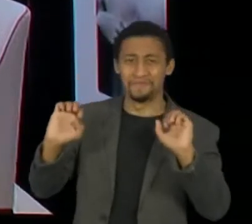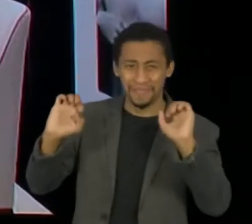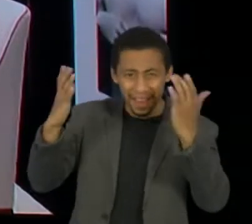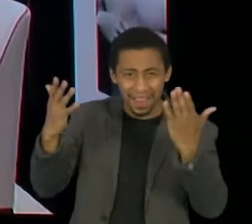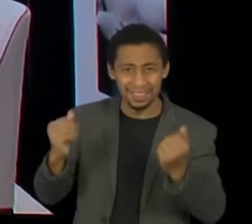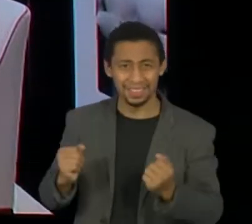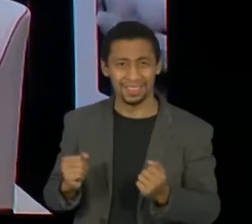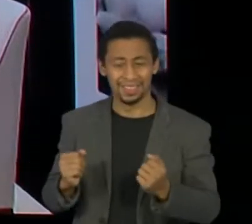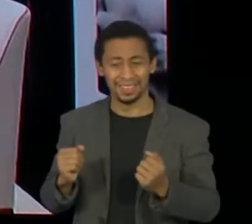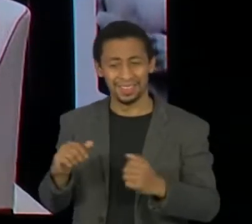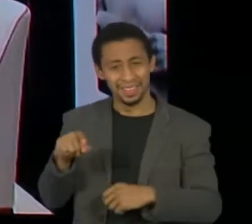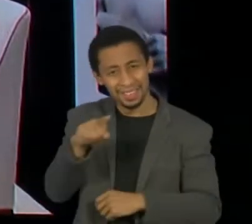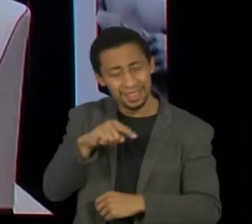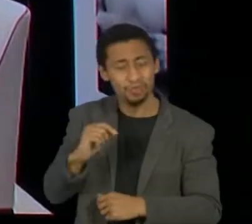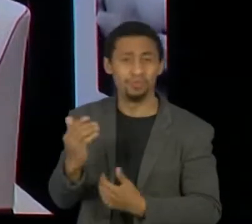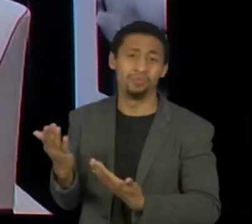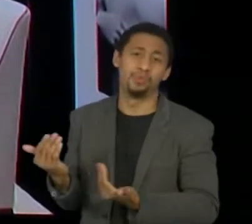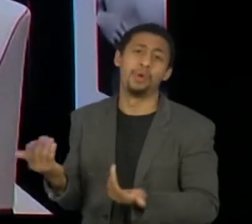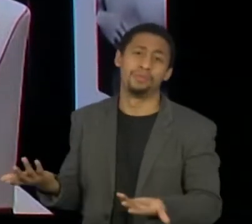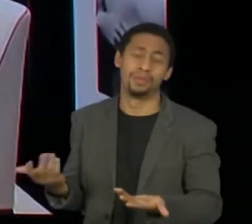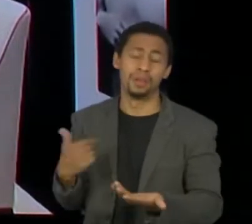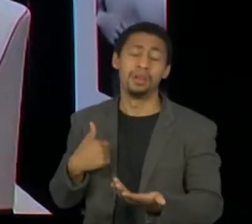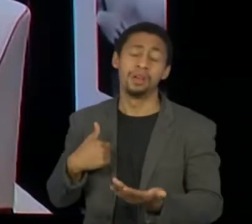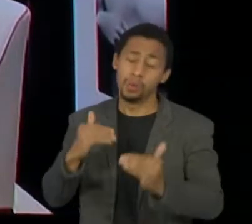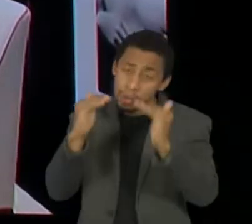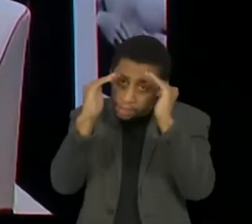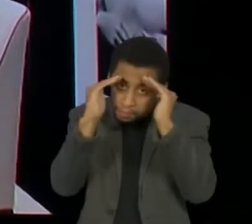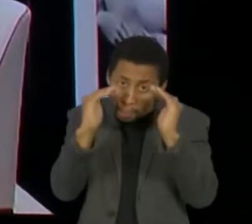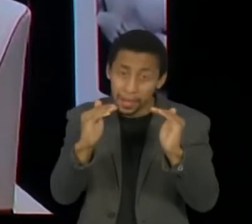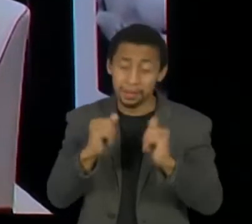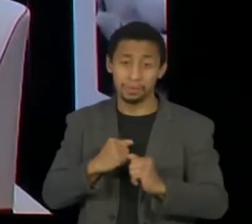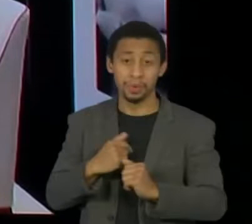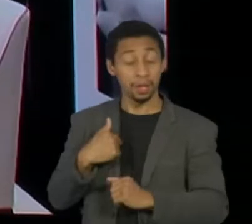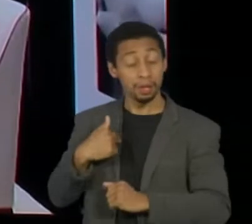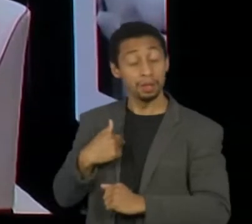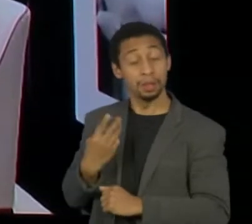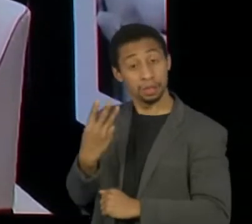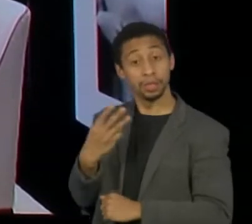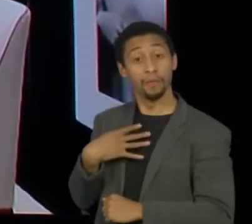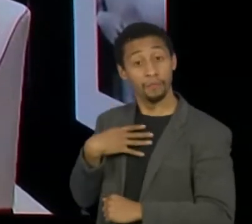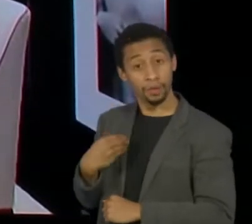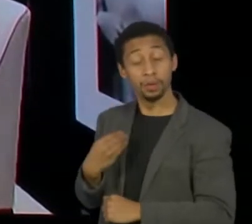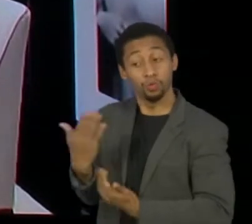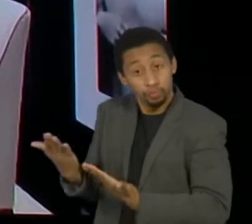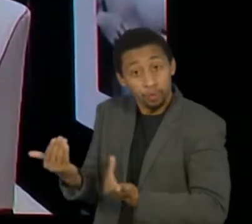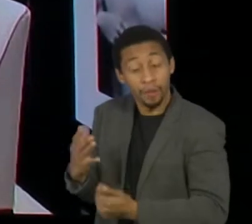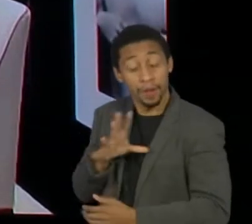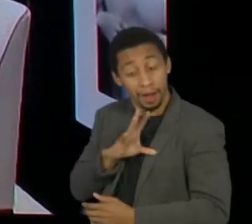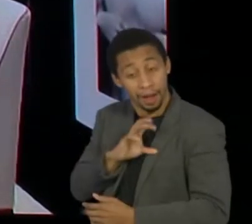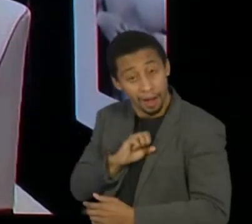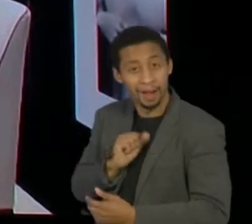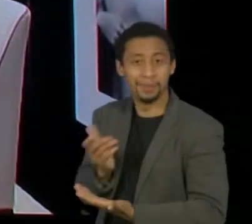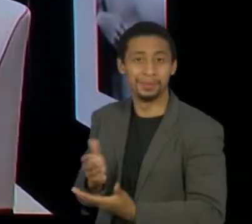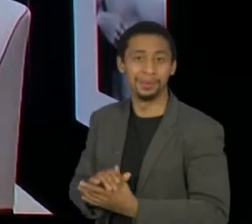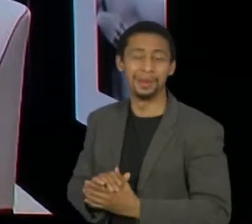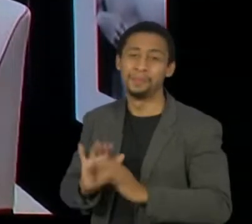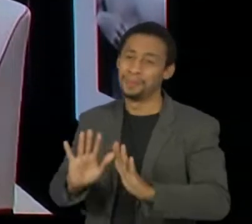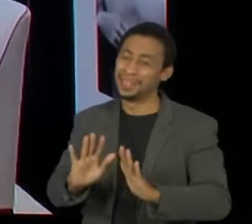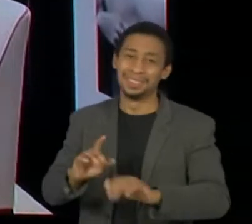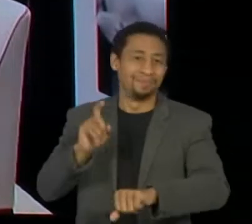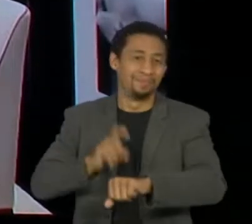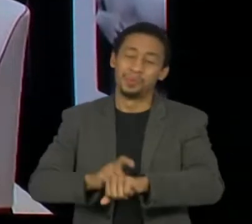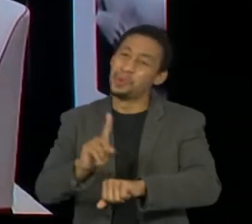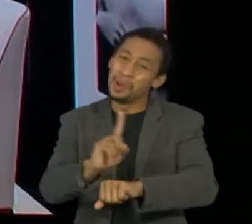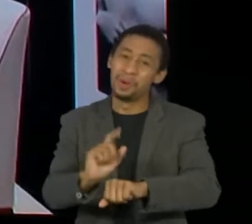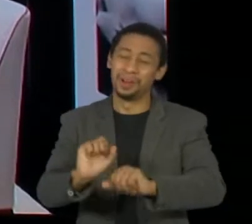respeito muito os jovens, até tenho e amo três filhos que são jovens, mas não é hora de celebrar, não é hora de